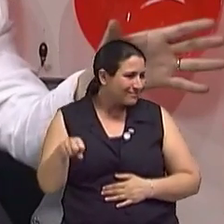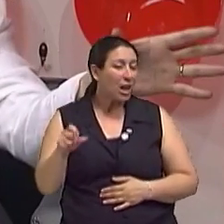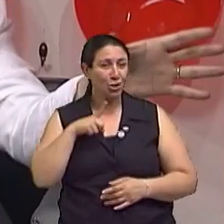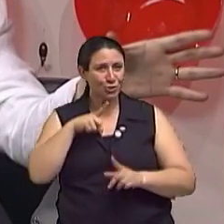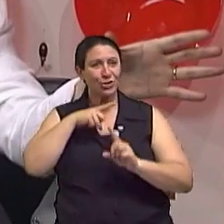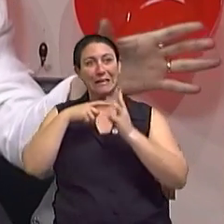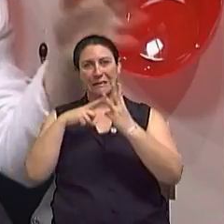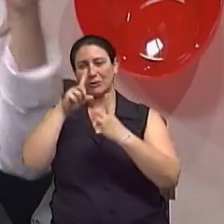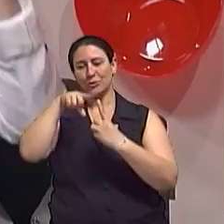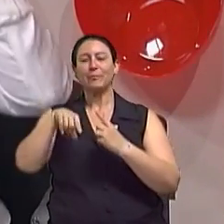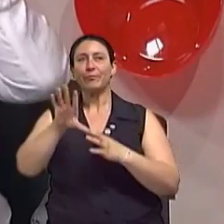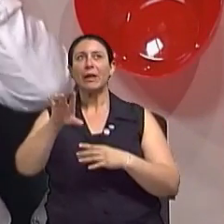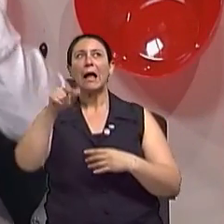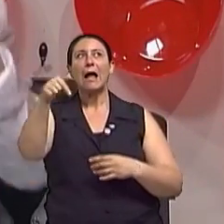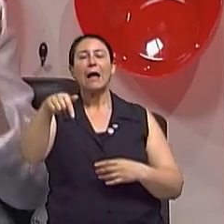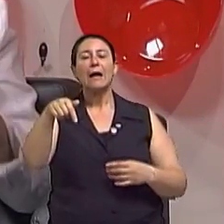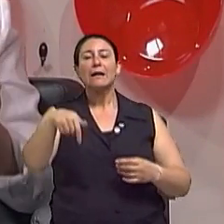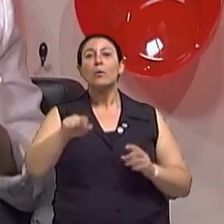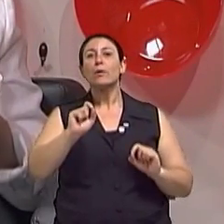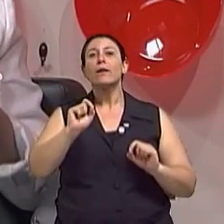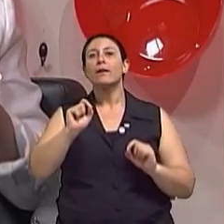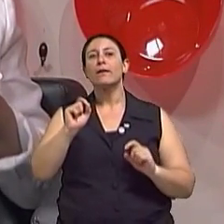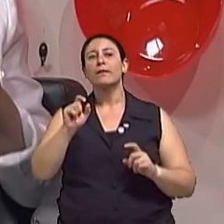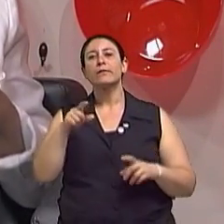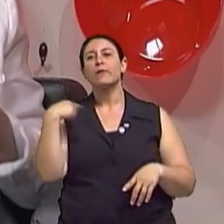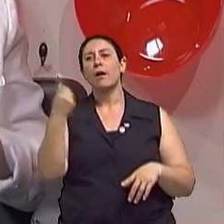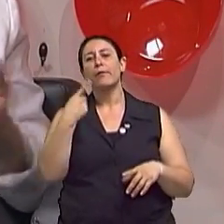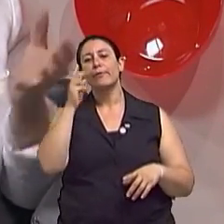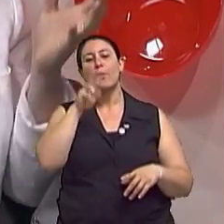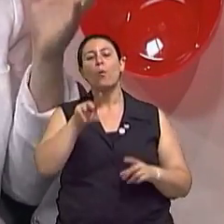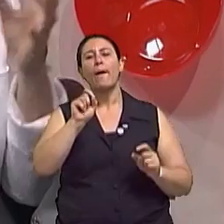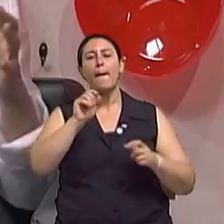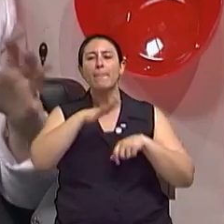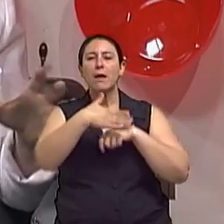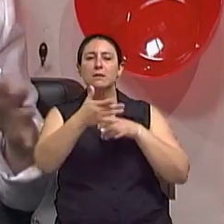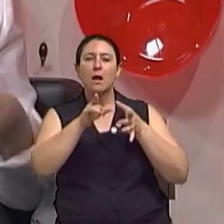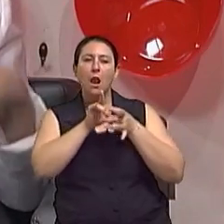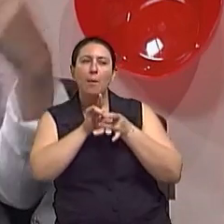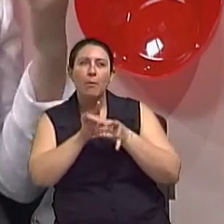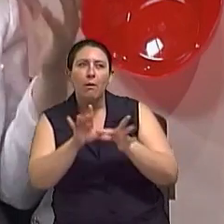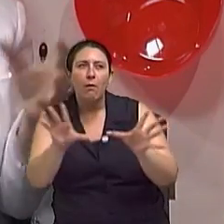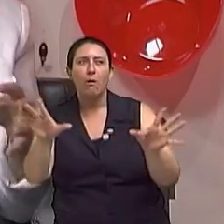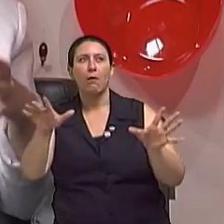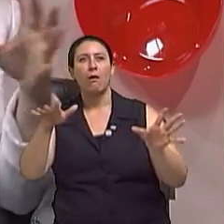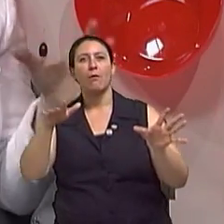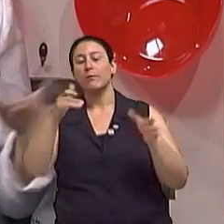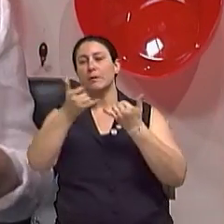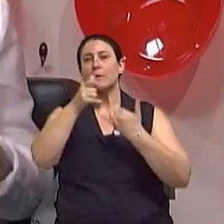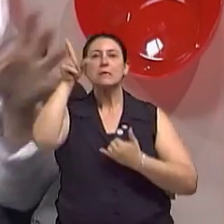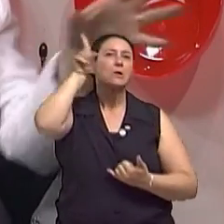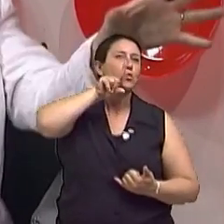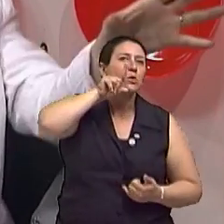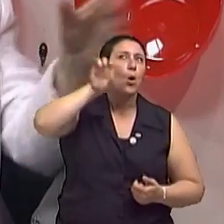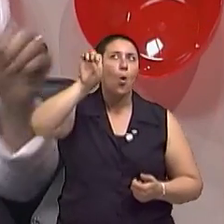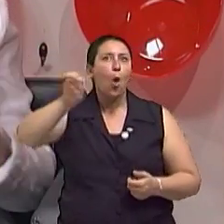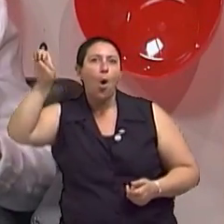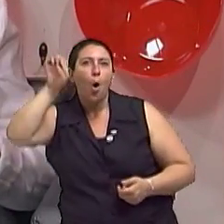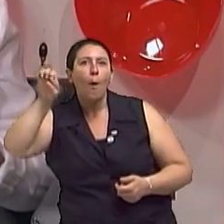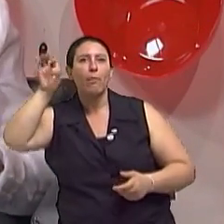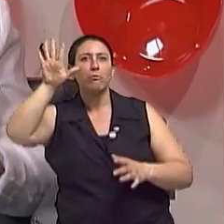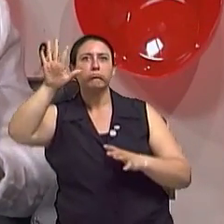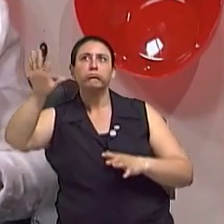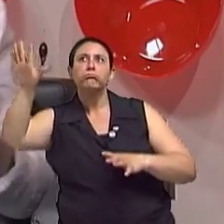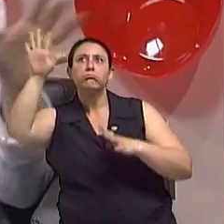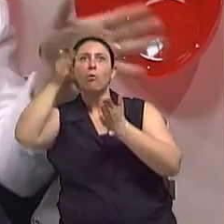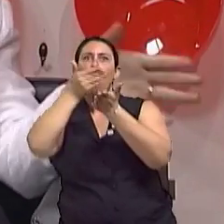sempre existirão, né? Porque aí nós vamos ver, assim, uma corrente mais liberal, liberalizante, nos Estados Unidos, na Europa, que essas mulheres